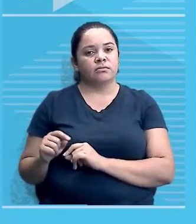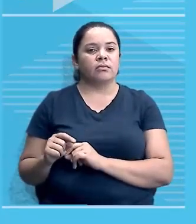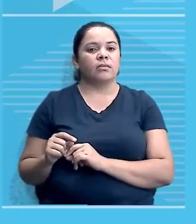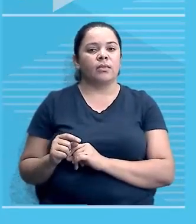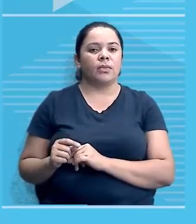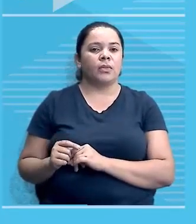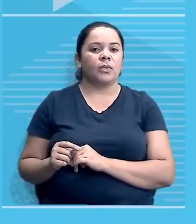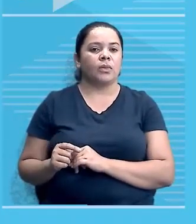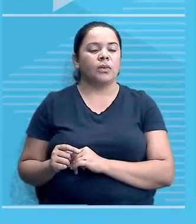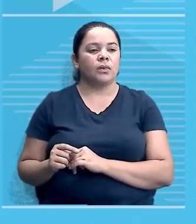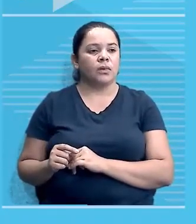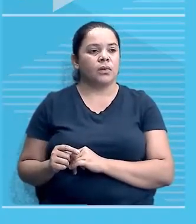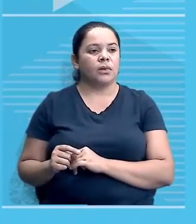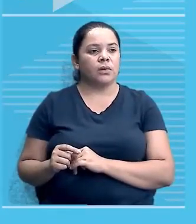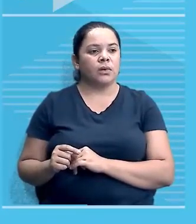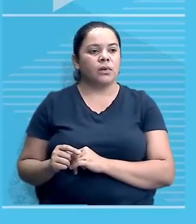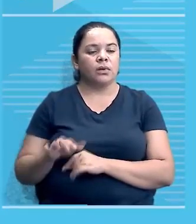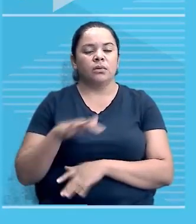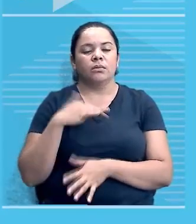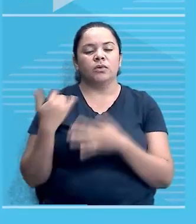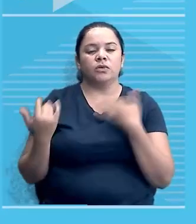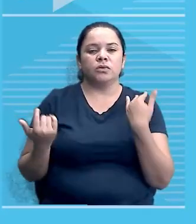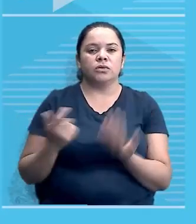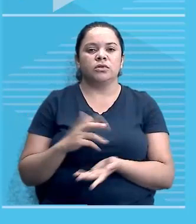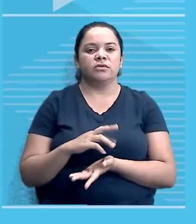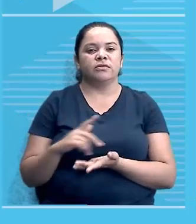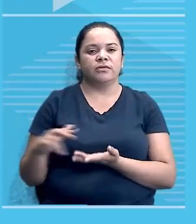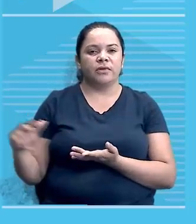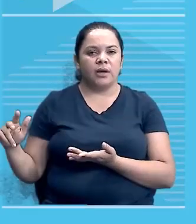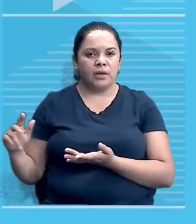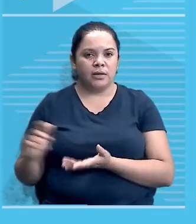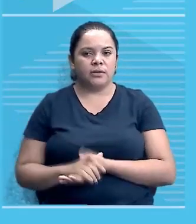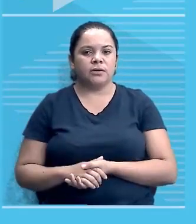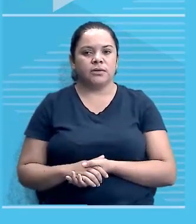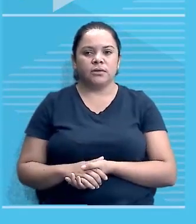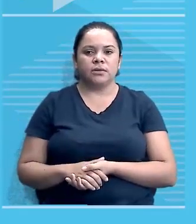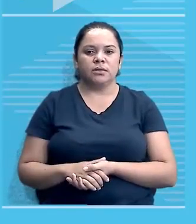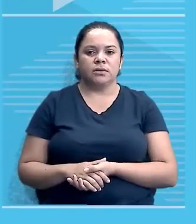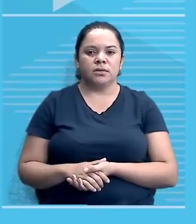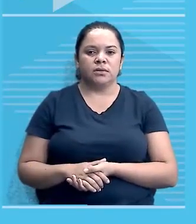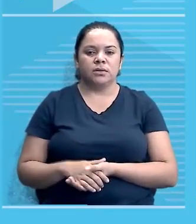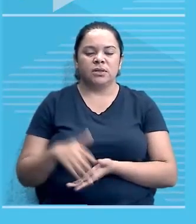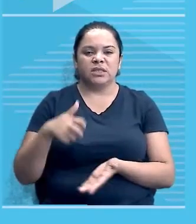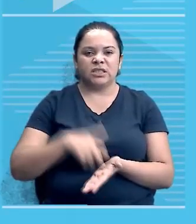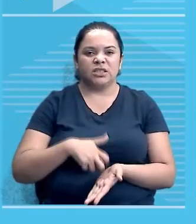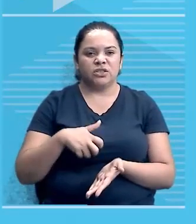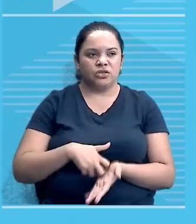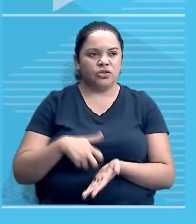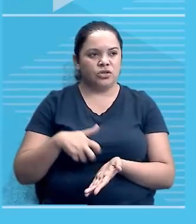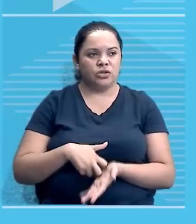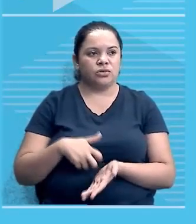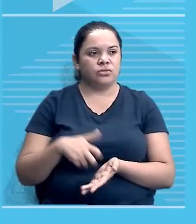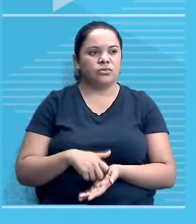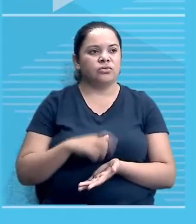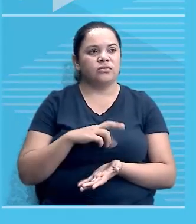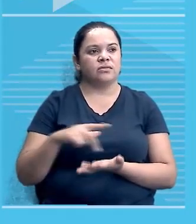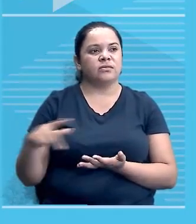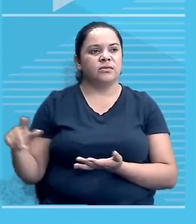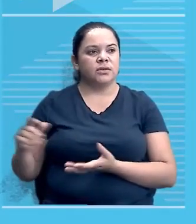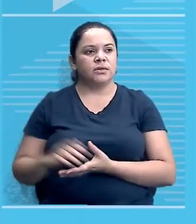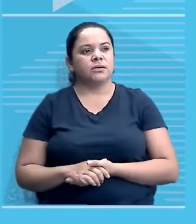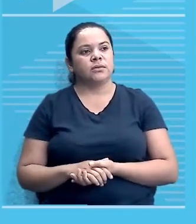morte e genocídio. Então, é algo que resulta numa situação de muita instabilidade.